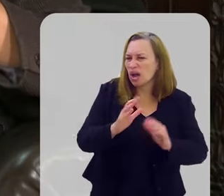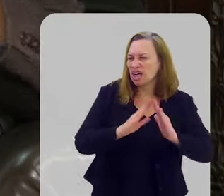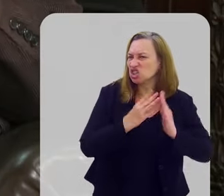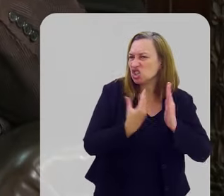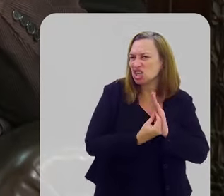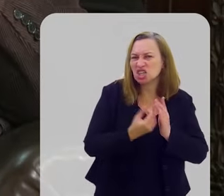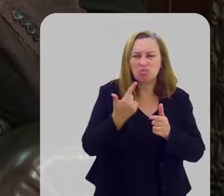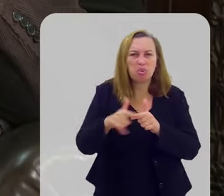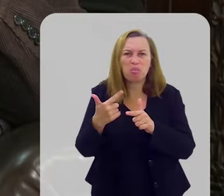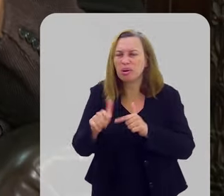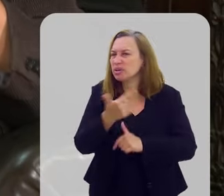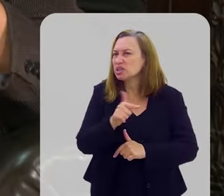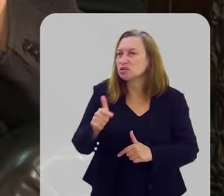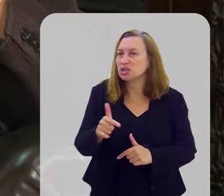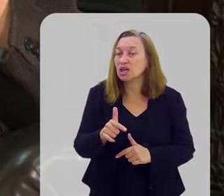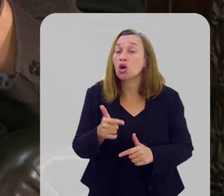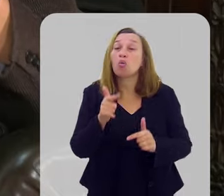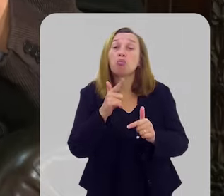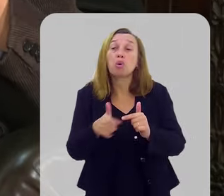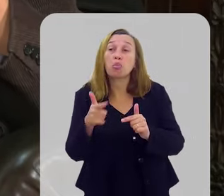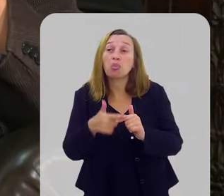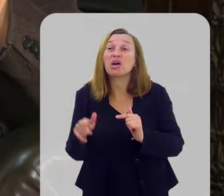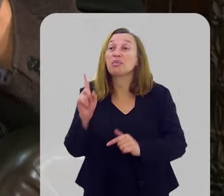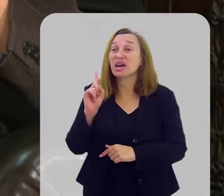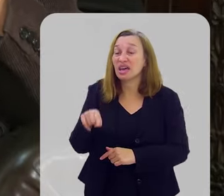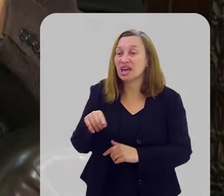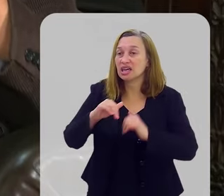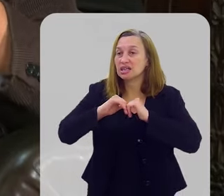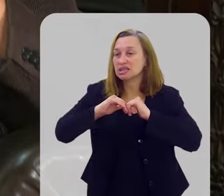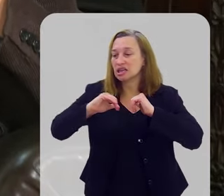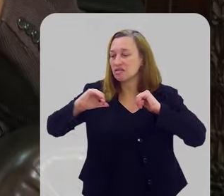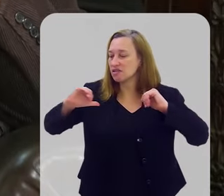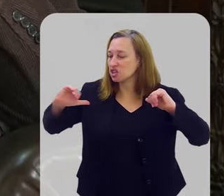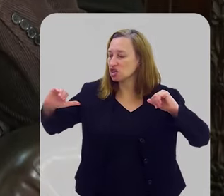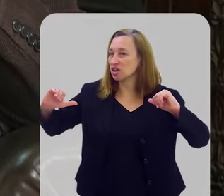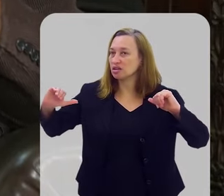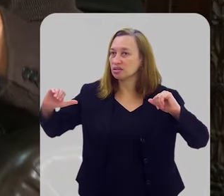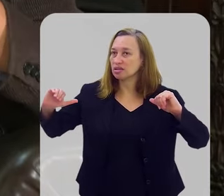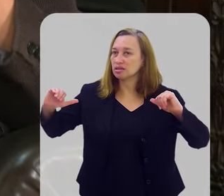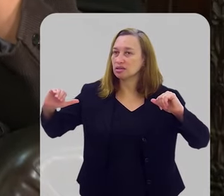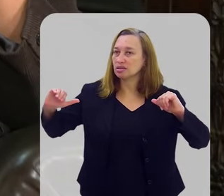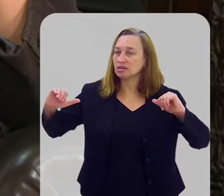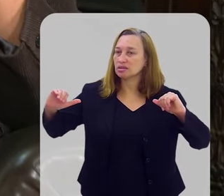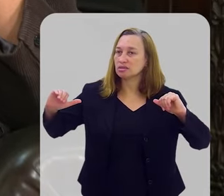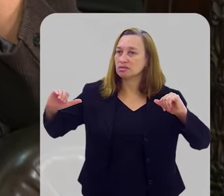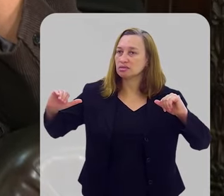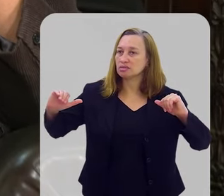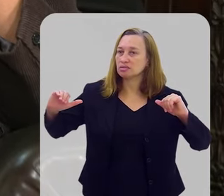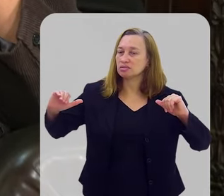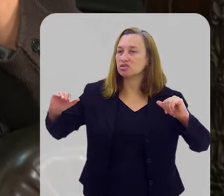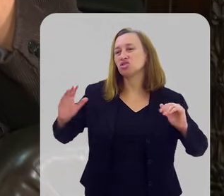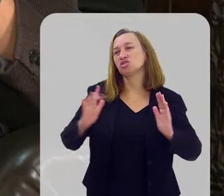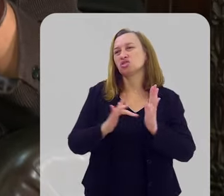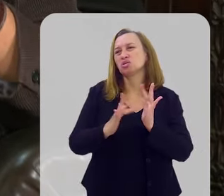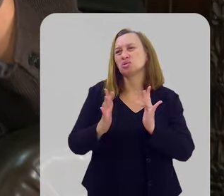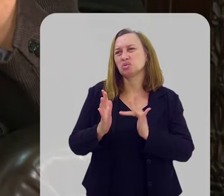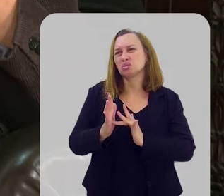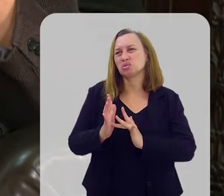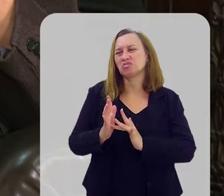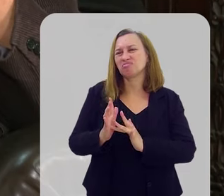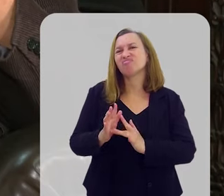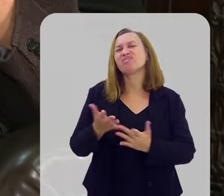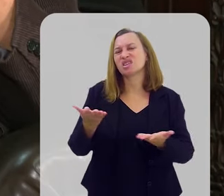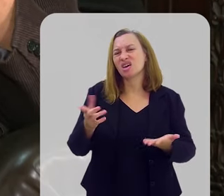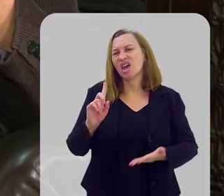problema nenhum. O problema é, se afastar da fonte. É isso,